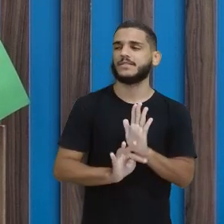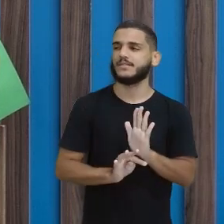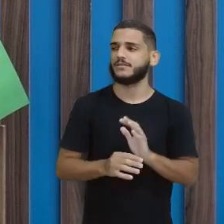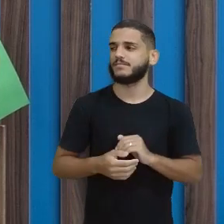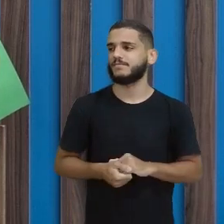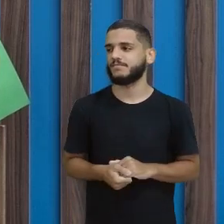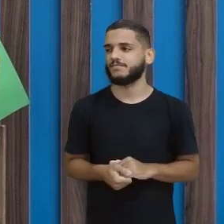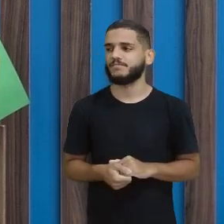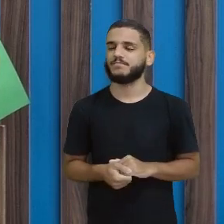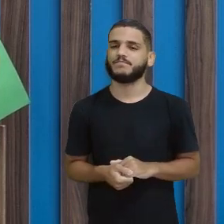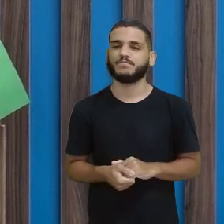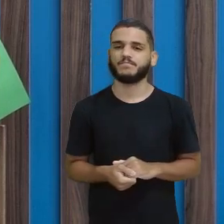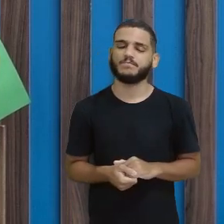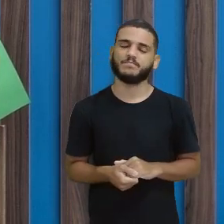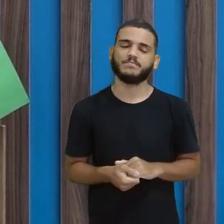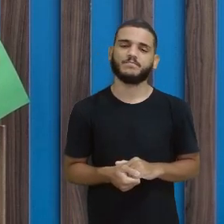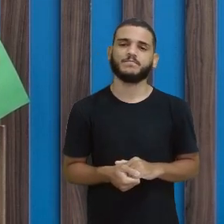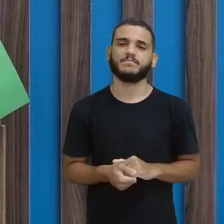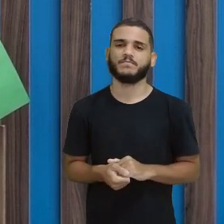vi...